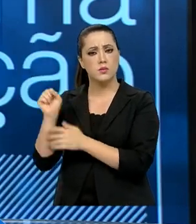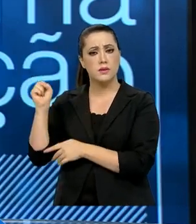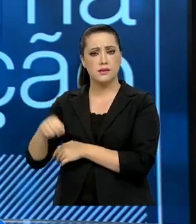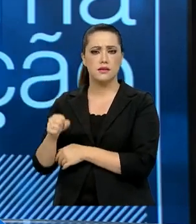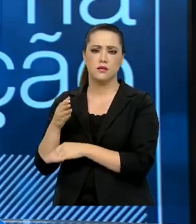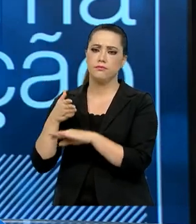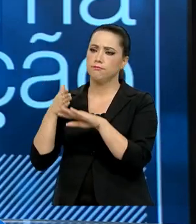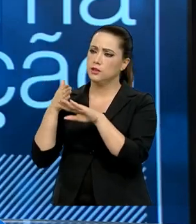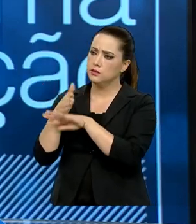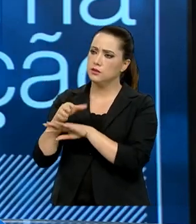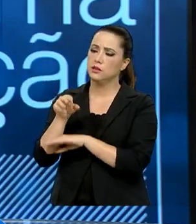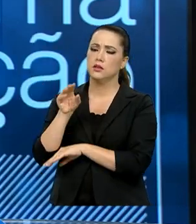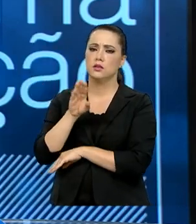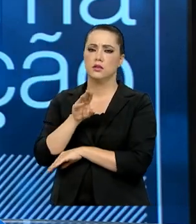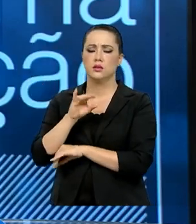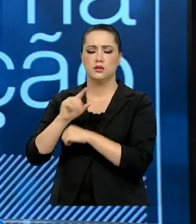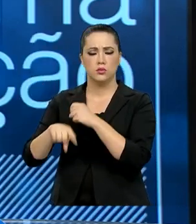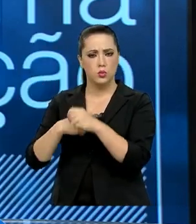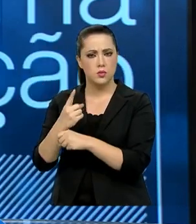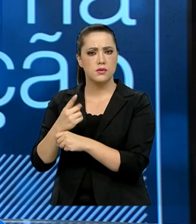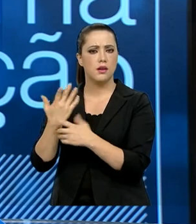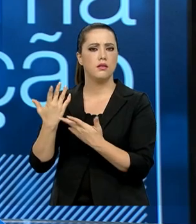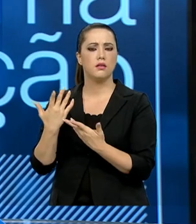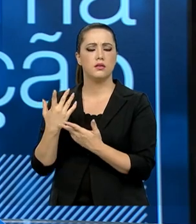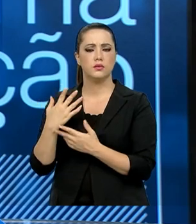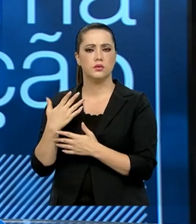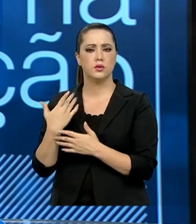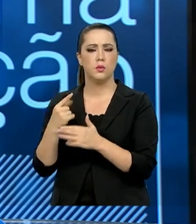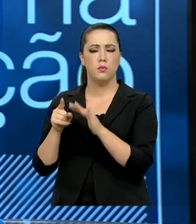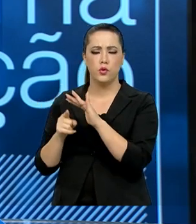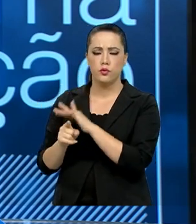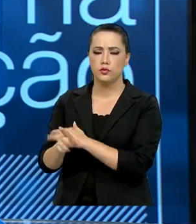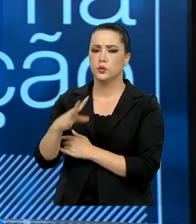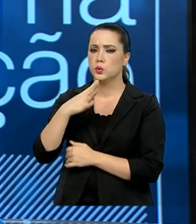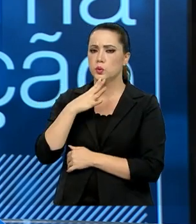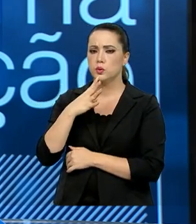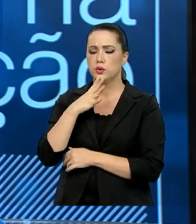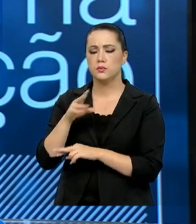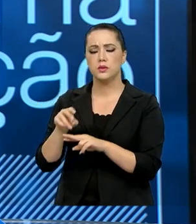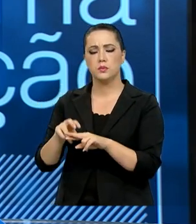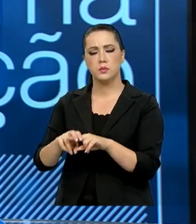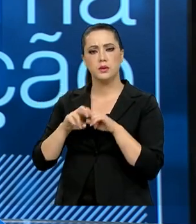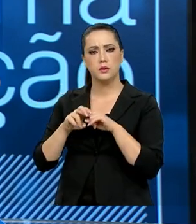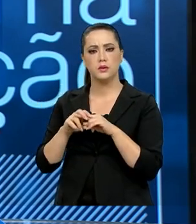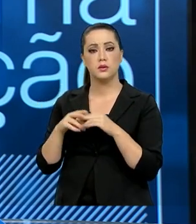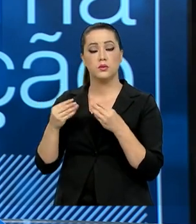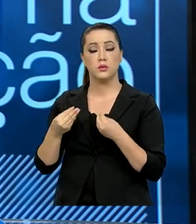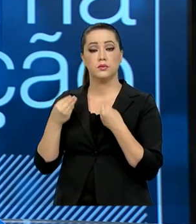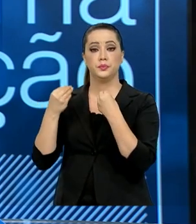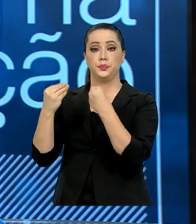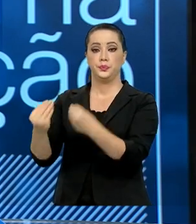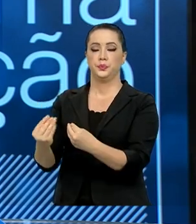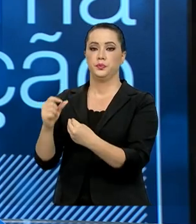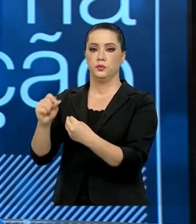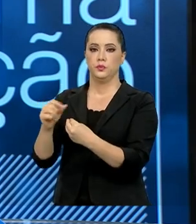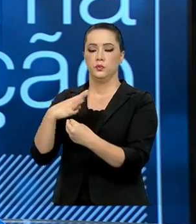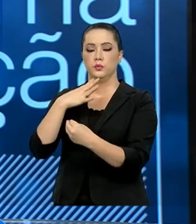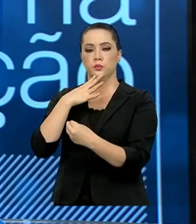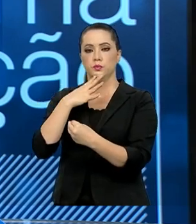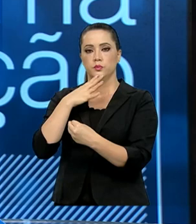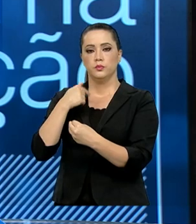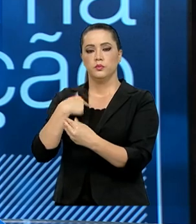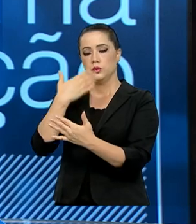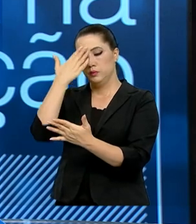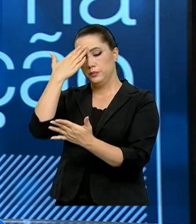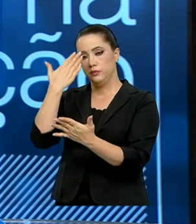dizer assim, uma avaliação, aliás, um aprofundamento do conhecimento, através do que há disponível em termos de conhecimento. E